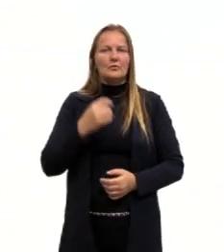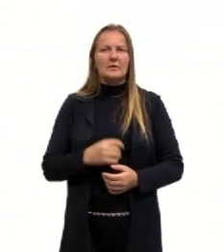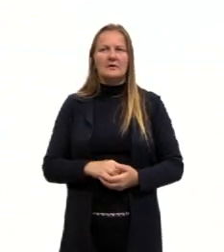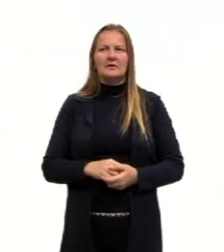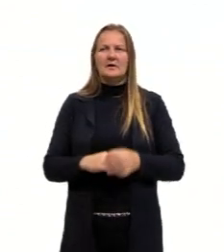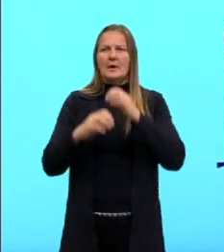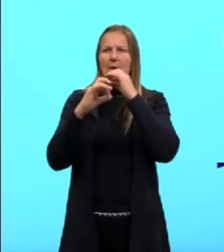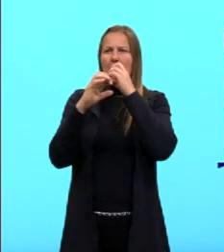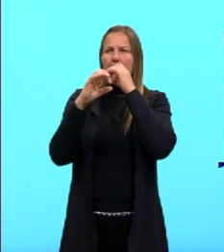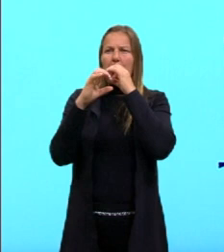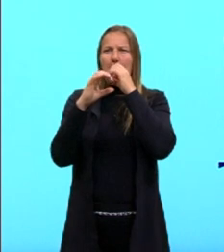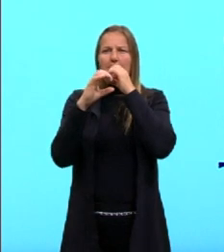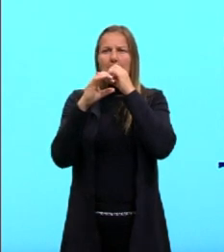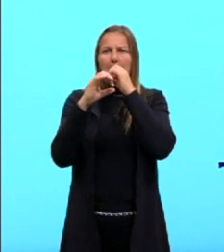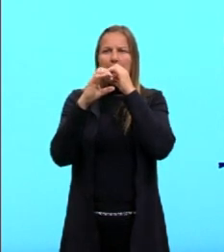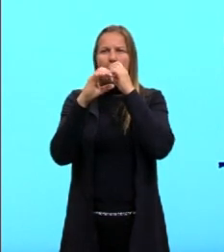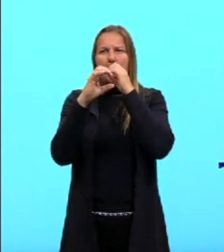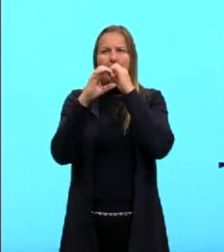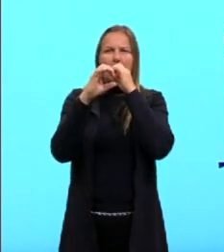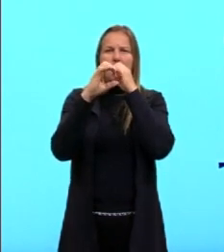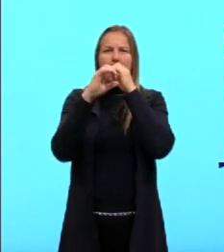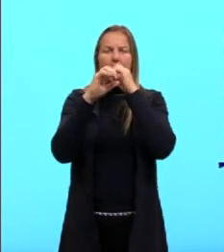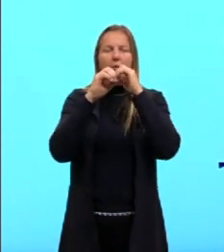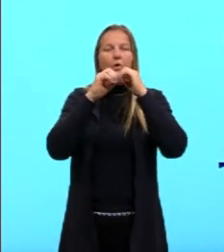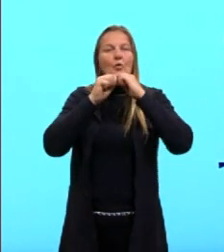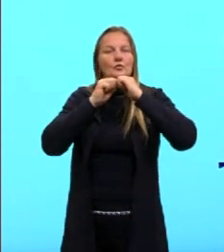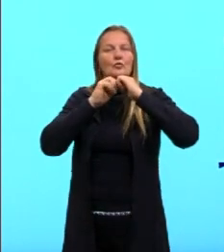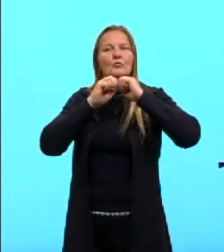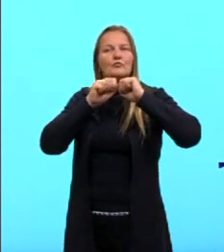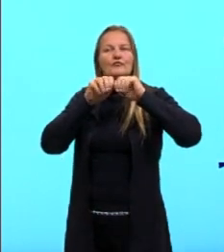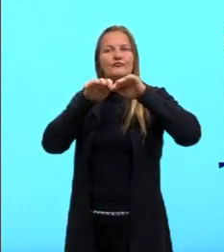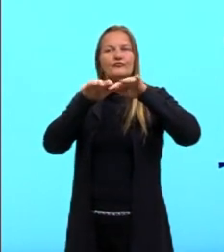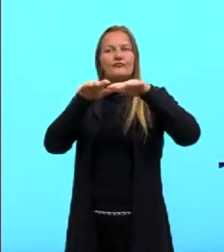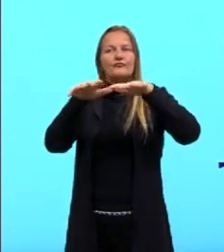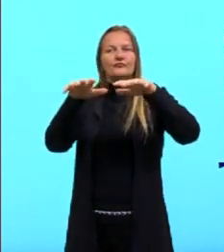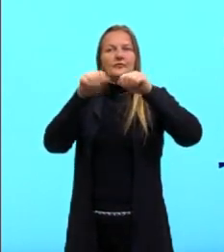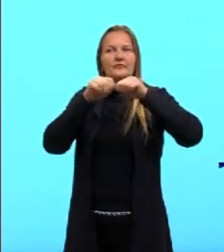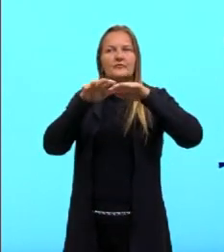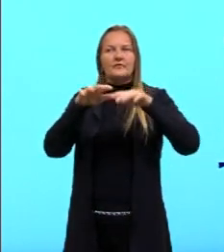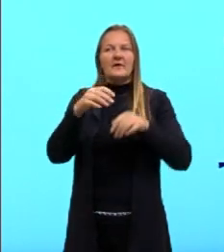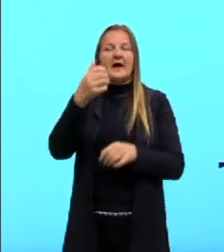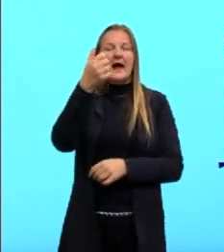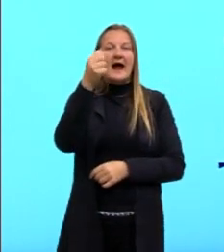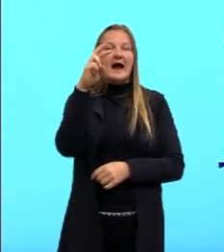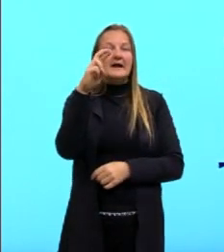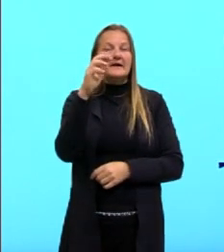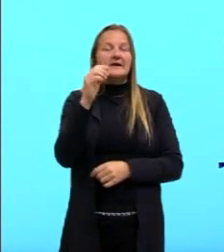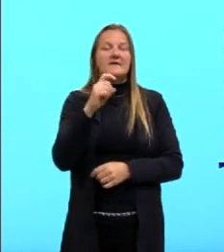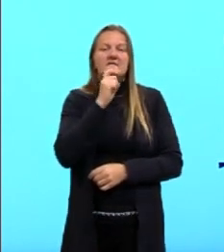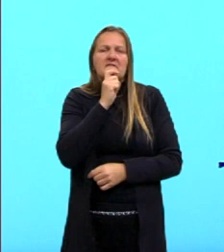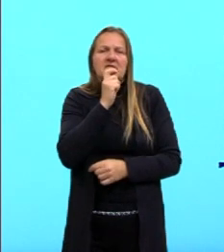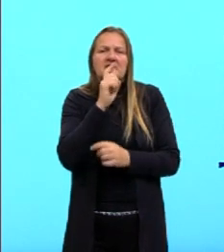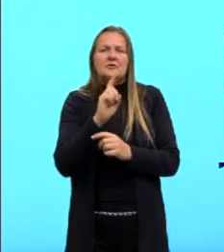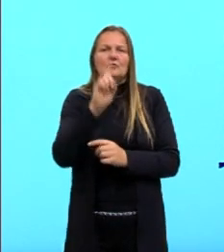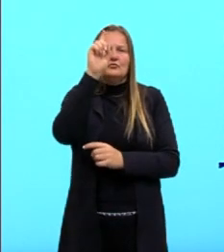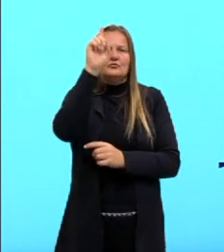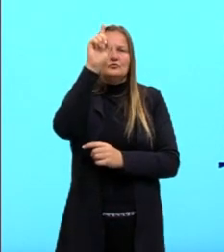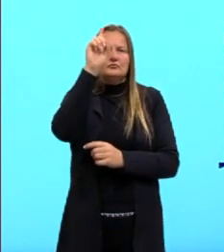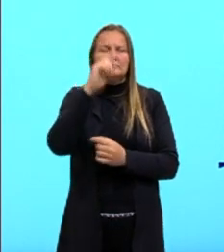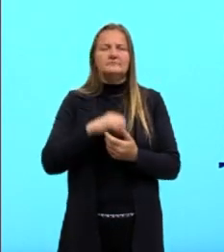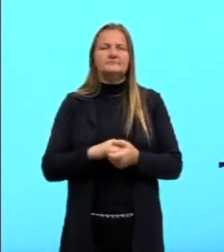e ele está se propagando, né? Então, a gente tem o que? Ar frio em cima e o ar morno embaixo. Então, ele vai desviar